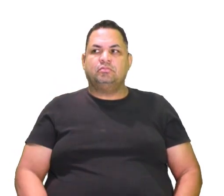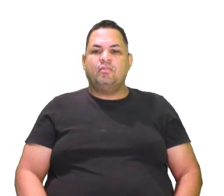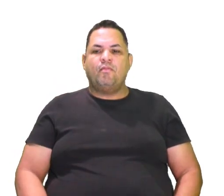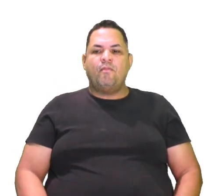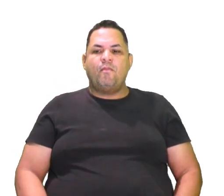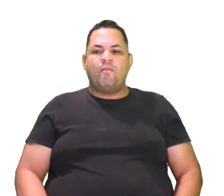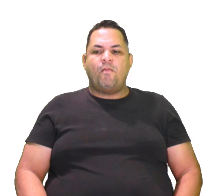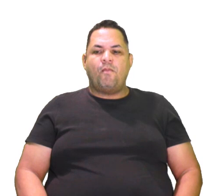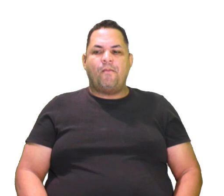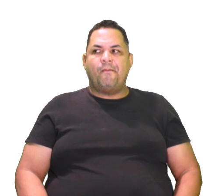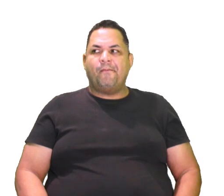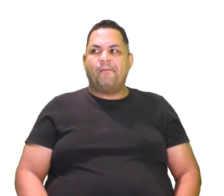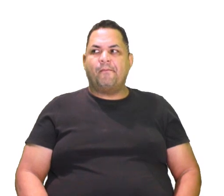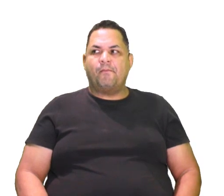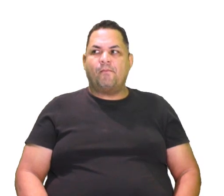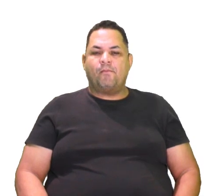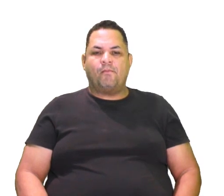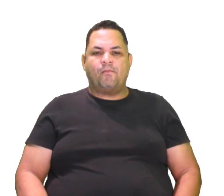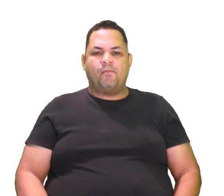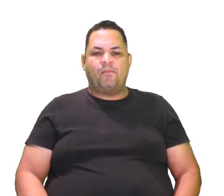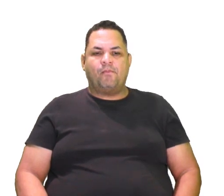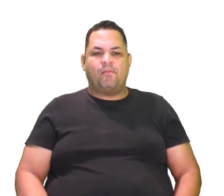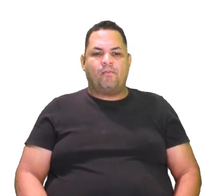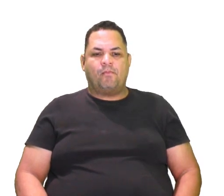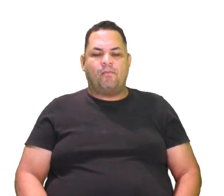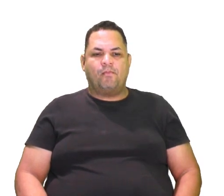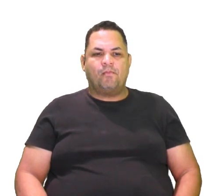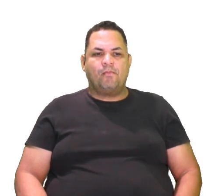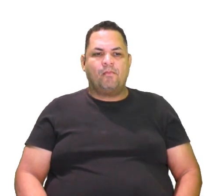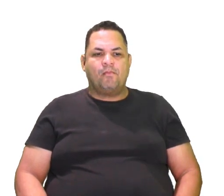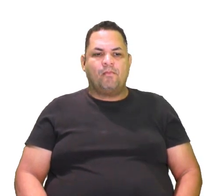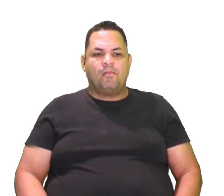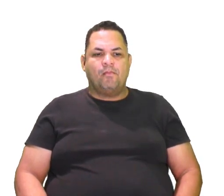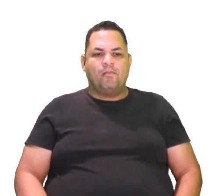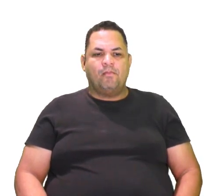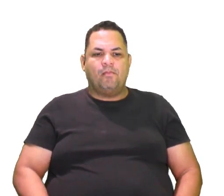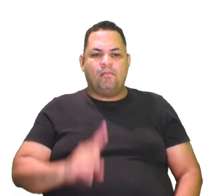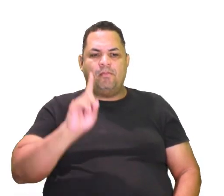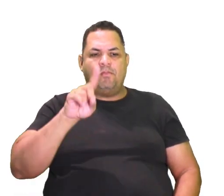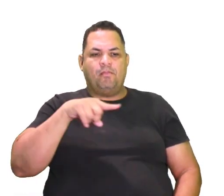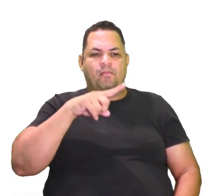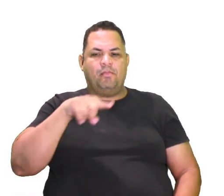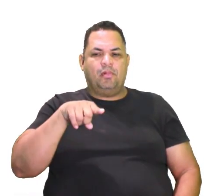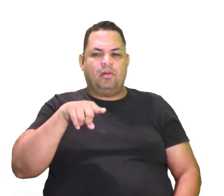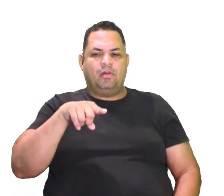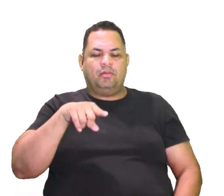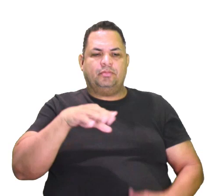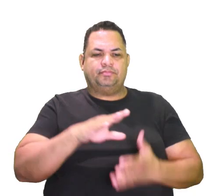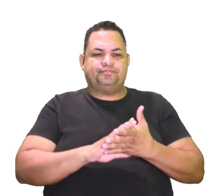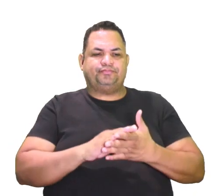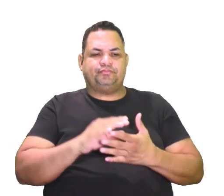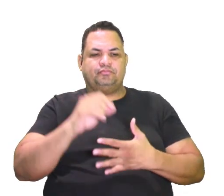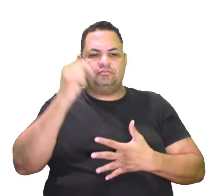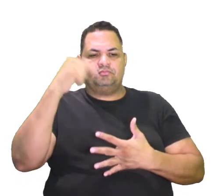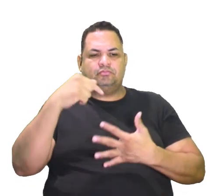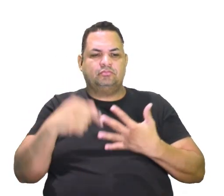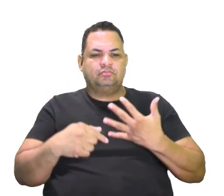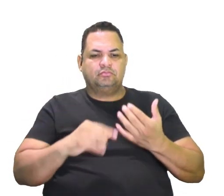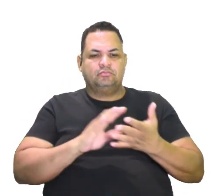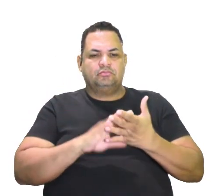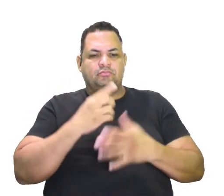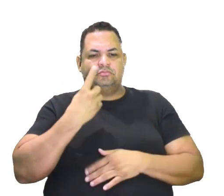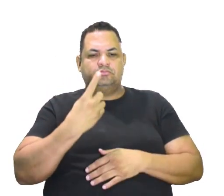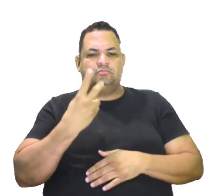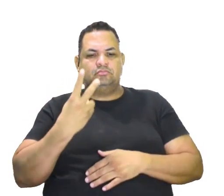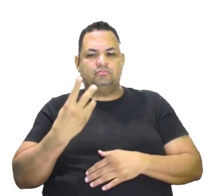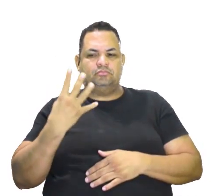Então, claro que você colocou aí que é a alternativa 1, 2